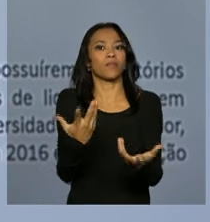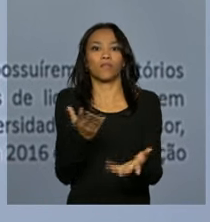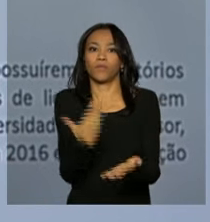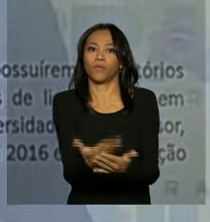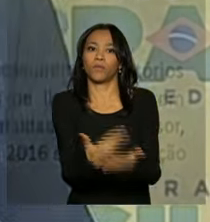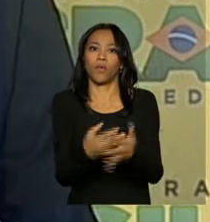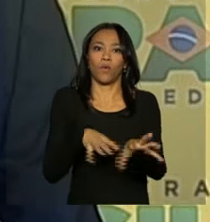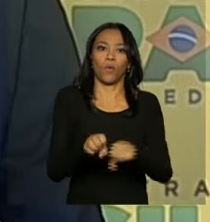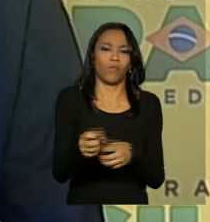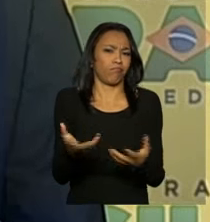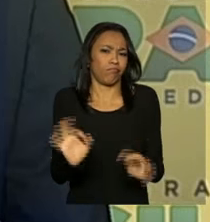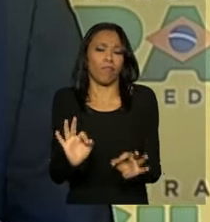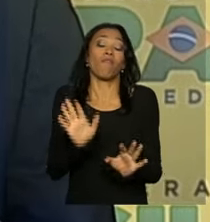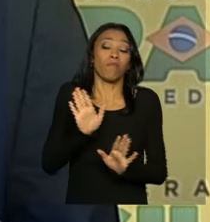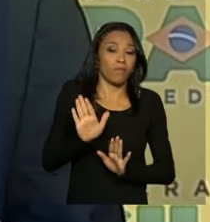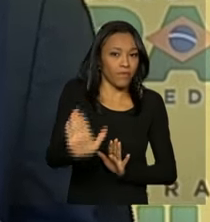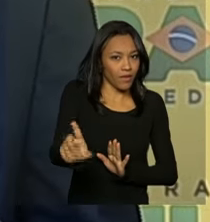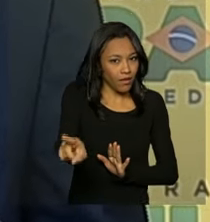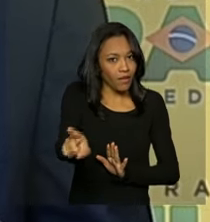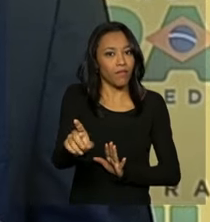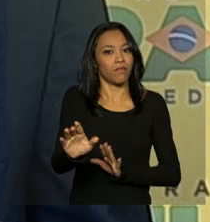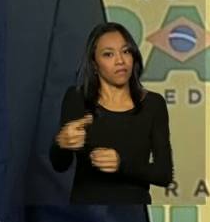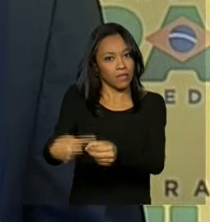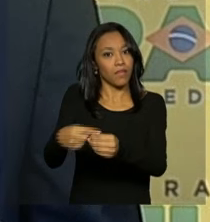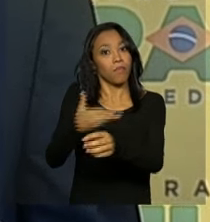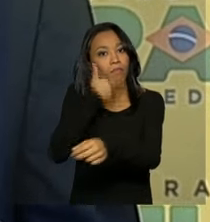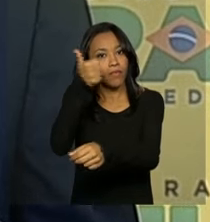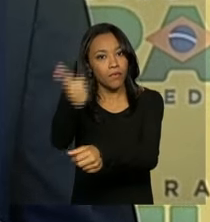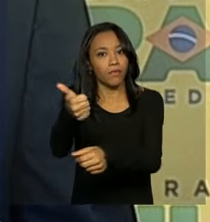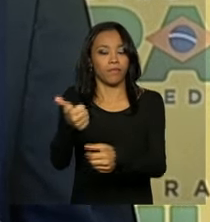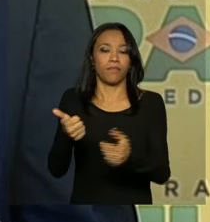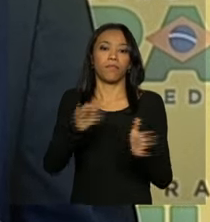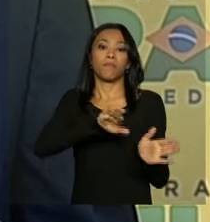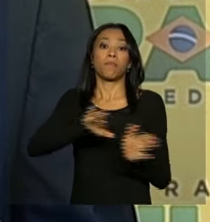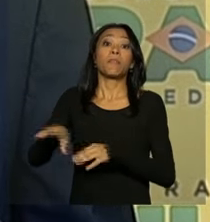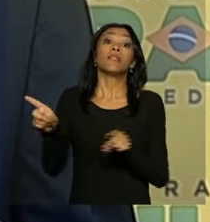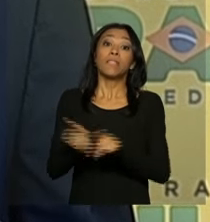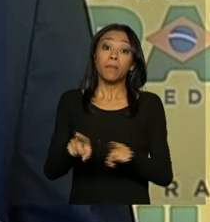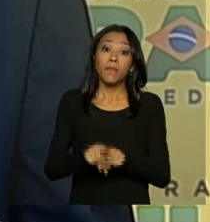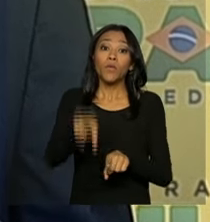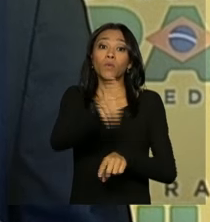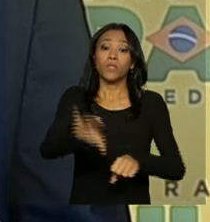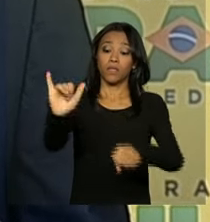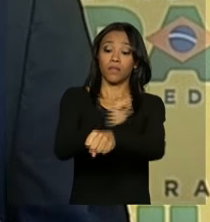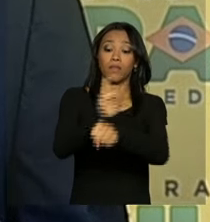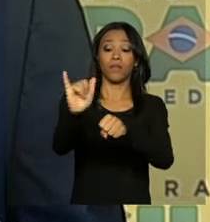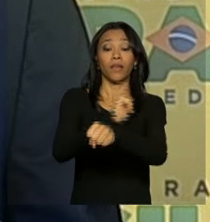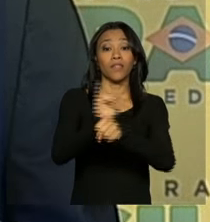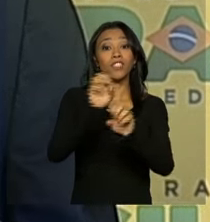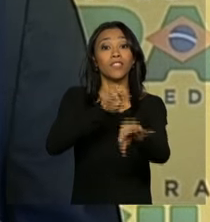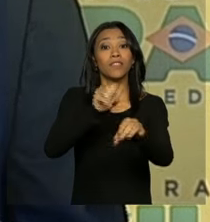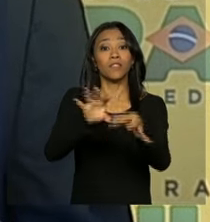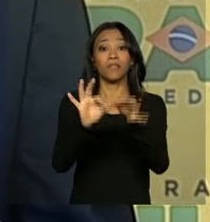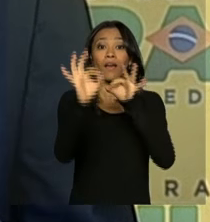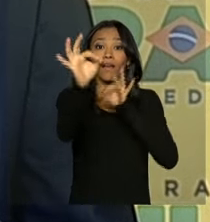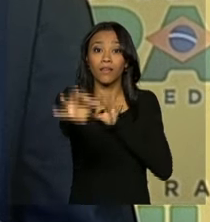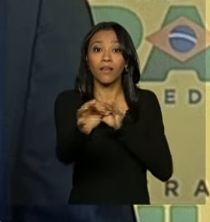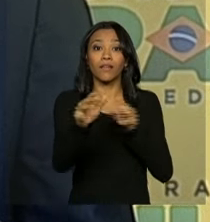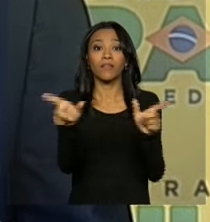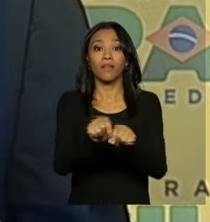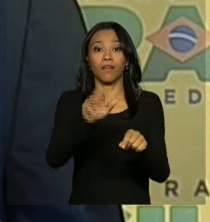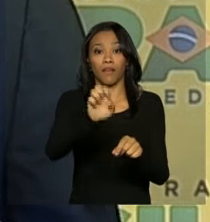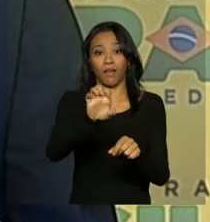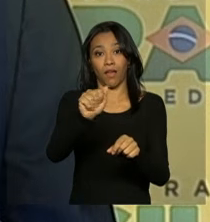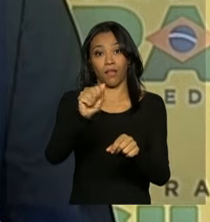Ele tem que fazer naquela cidade. Então, facilita. Habilita o professor a utilizar a ferramenta de ensino à distância. Ele começa a dominar a tecnologia da